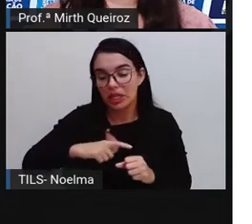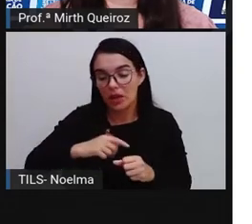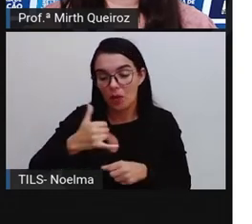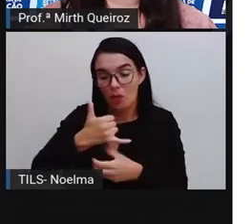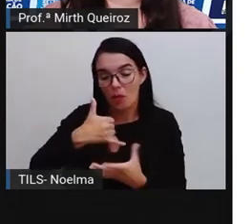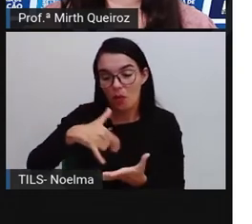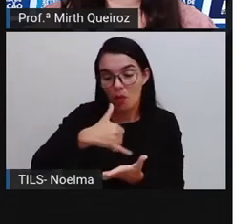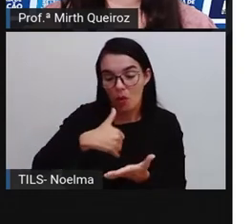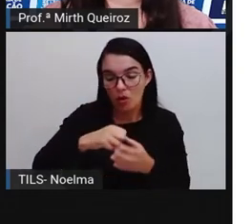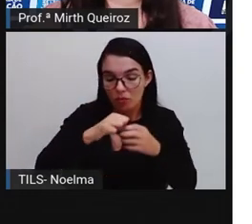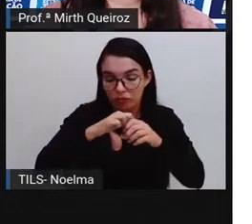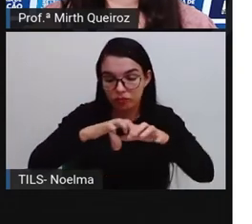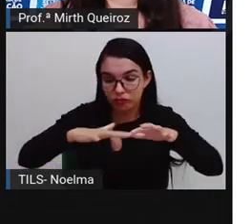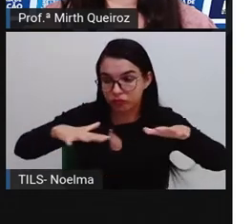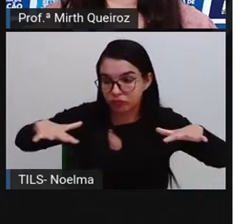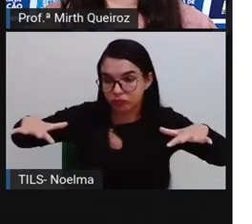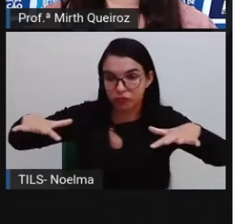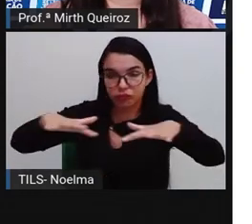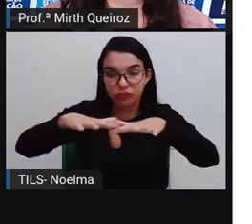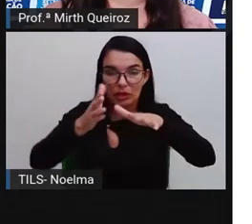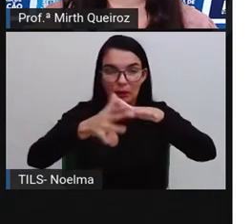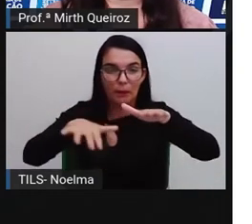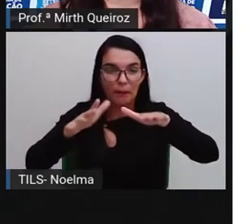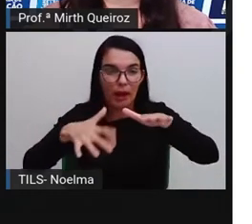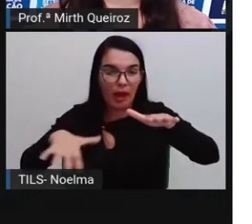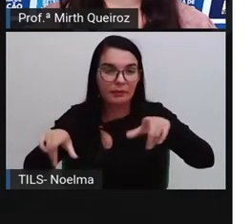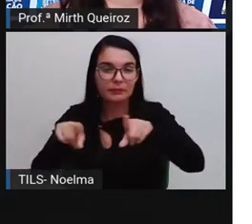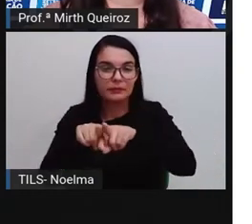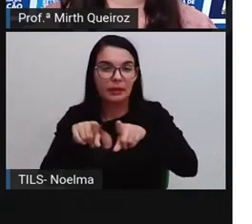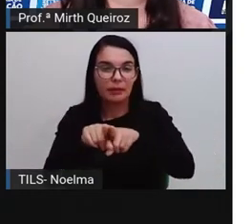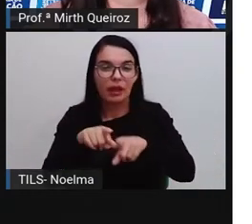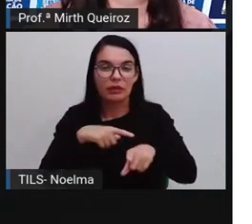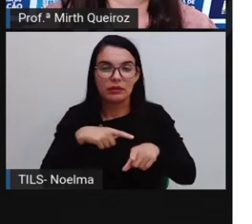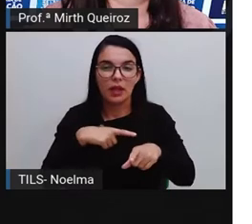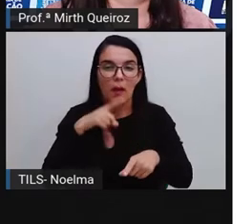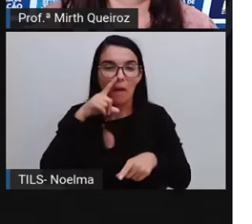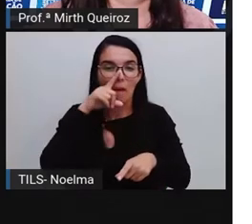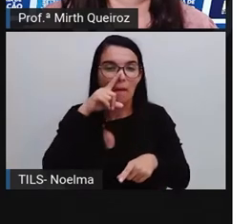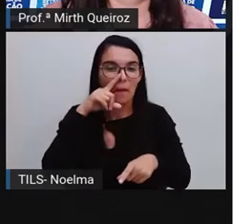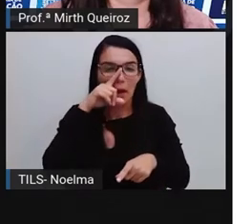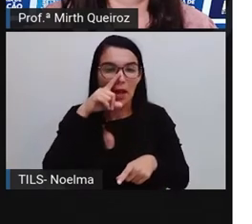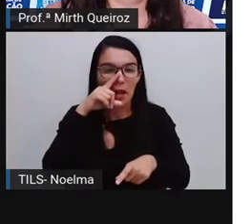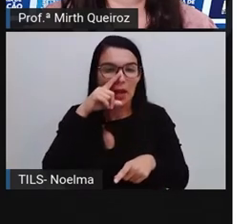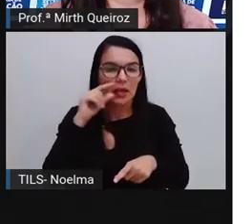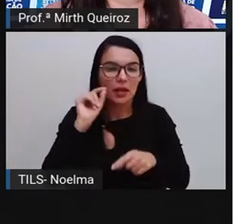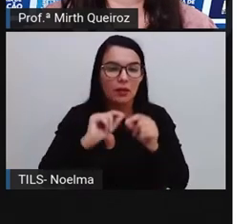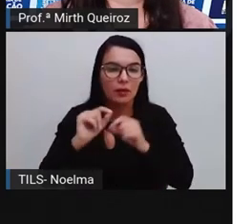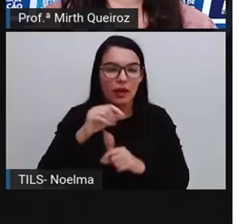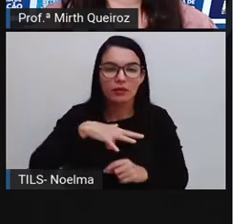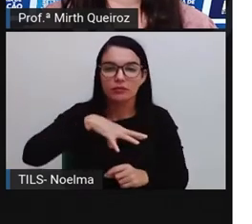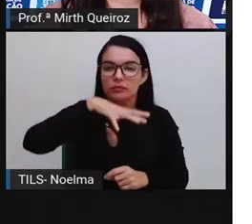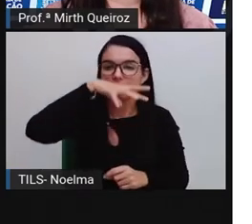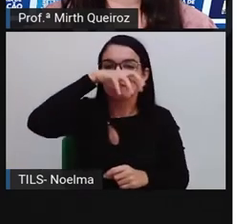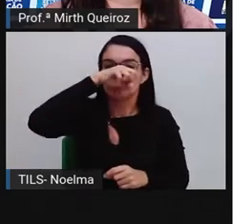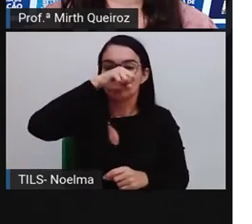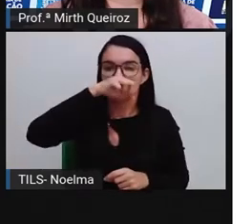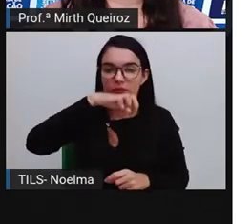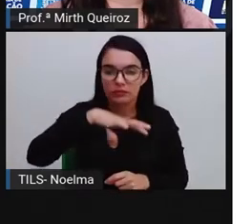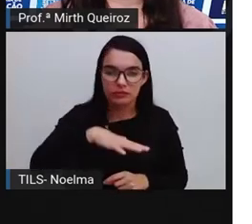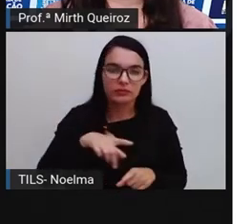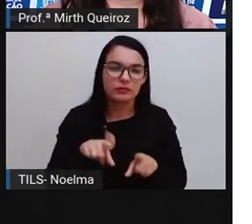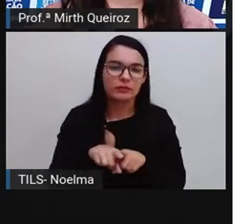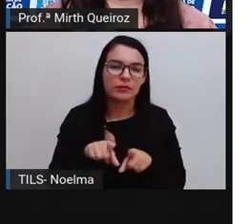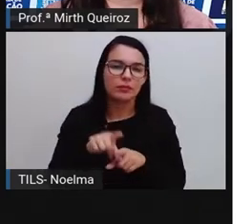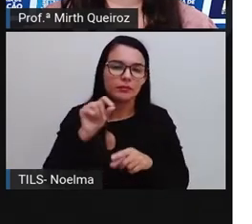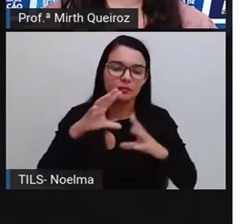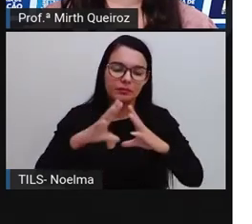emissão também de grande volume de gás na atmosfera, com a queima desse tipo de combustível. E, além disso, há um grande risco de degradação no